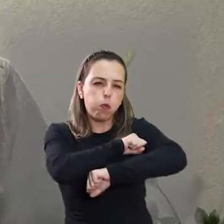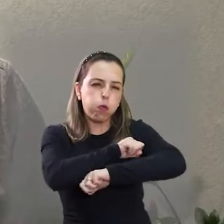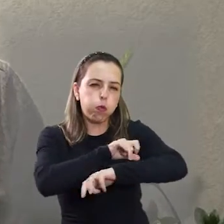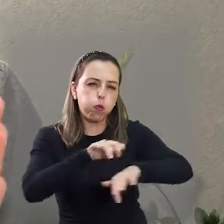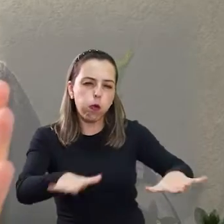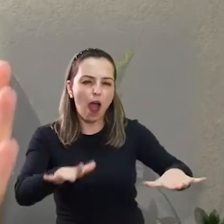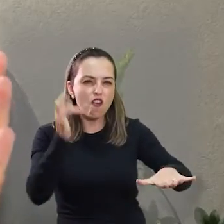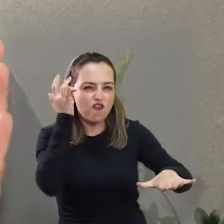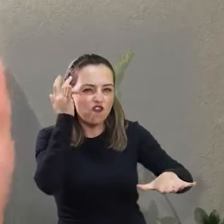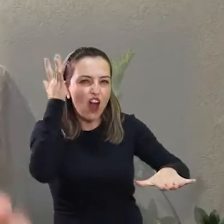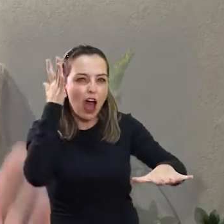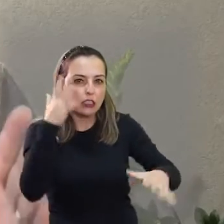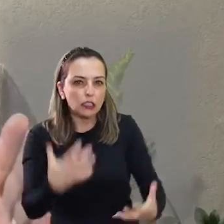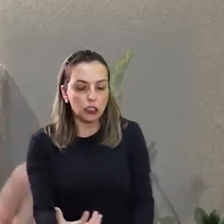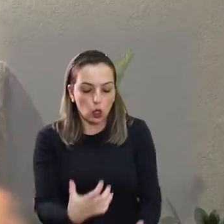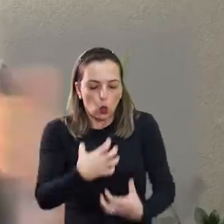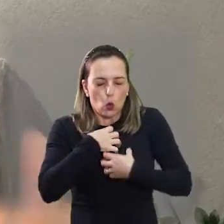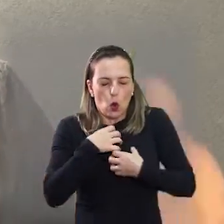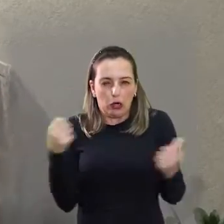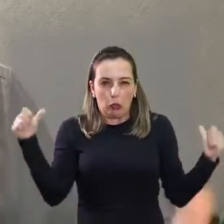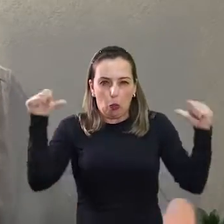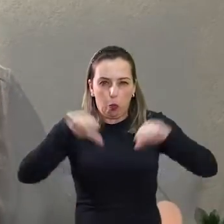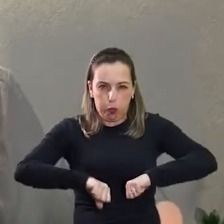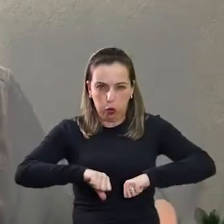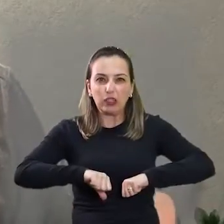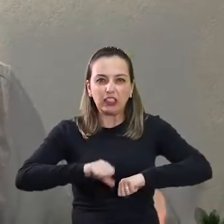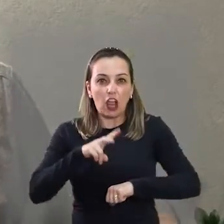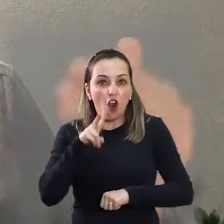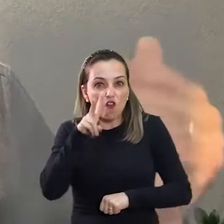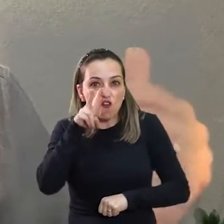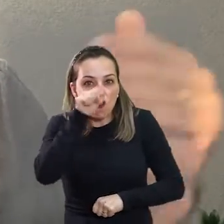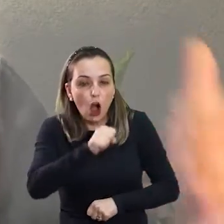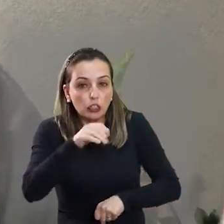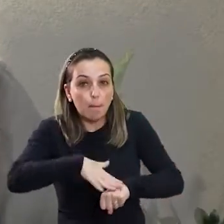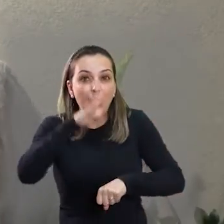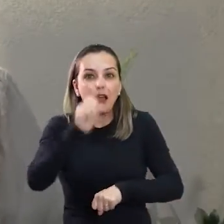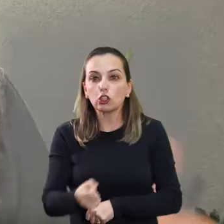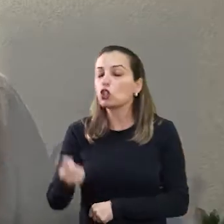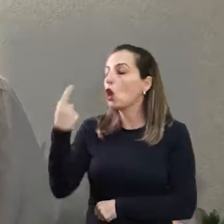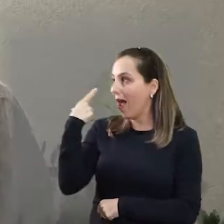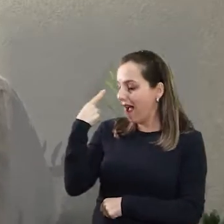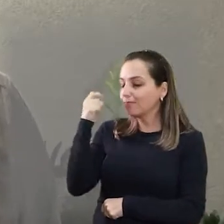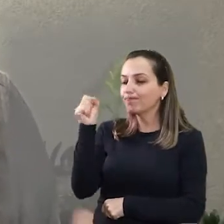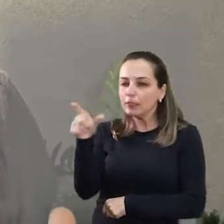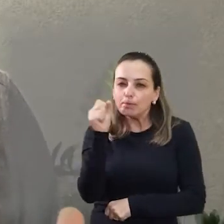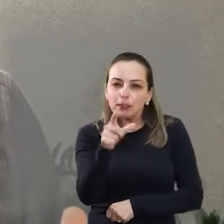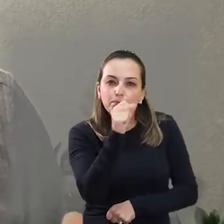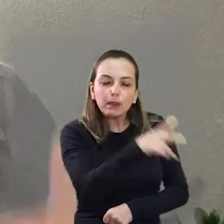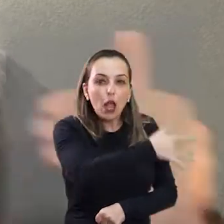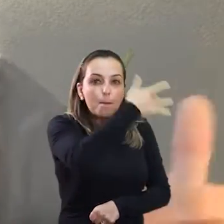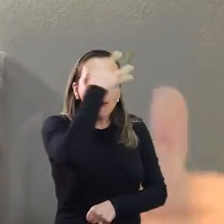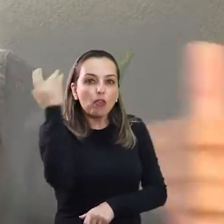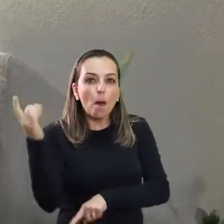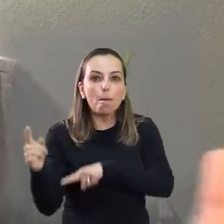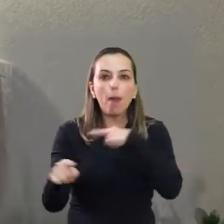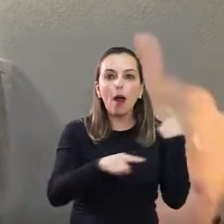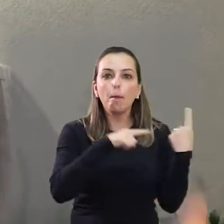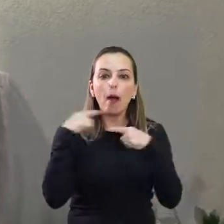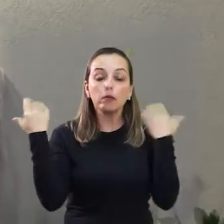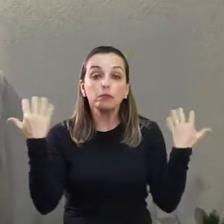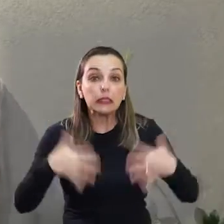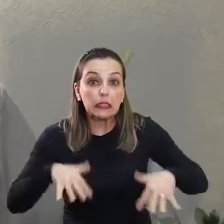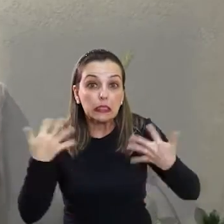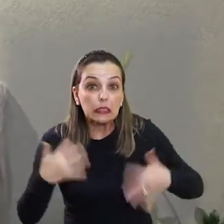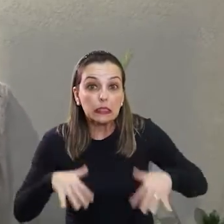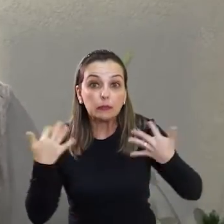Essa doença é transmitida com facilidade cada vez mais, provoca quadros cada vez mais graves, mata cada vez